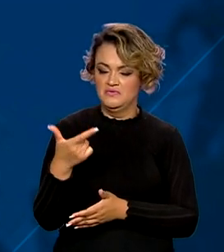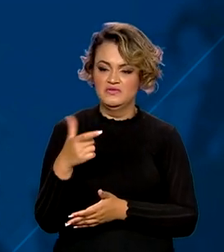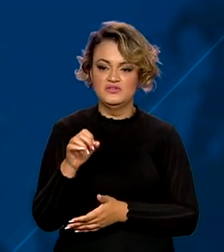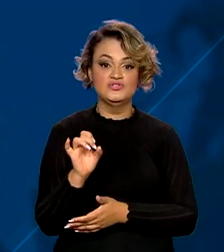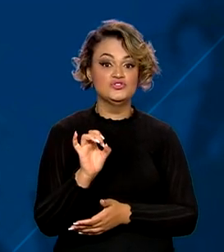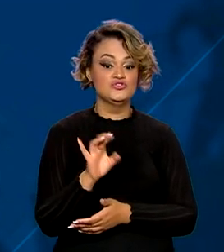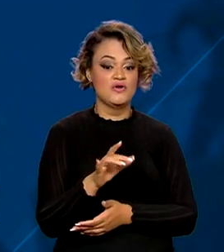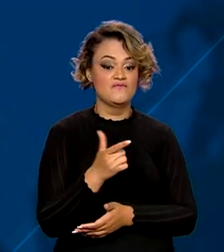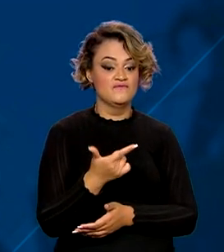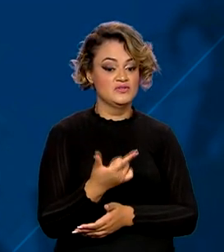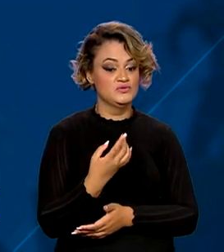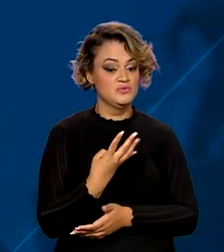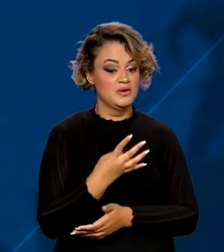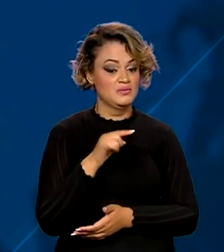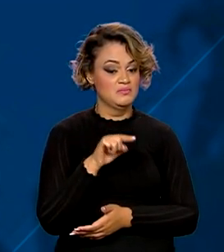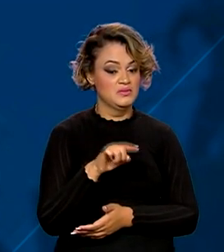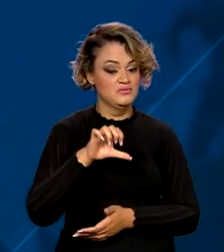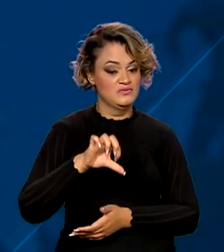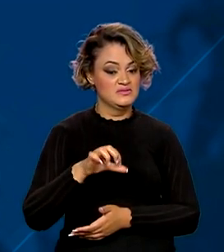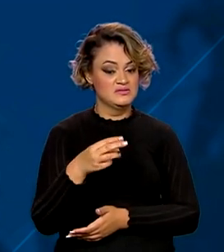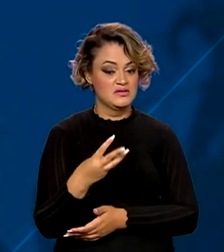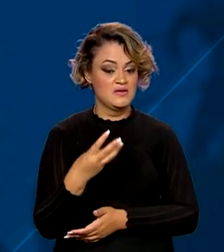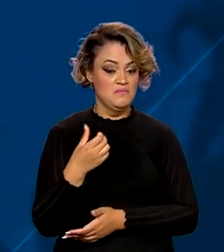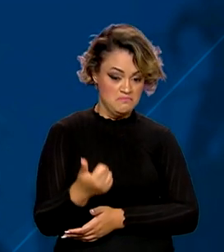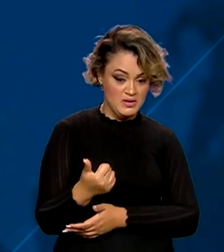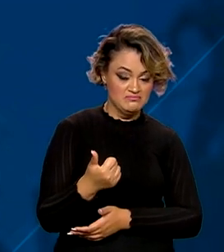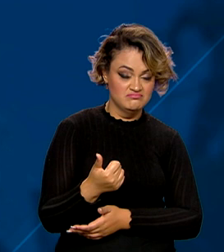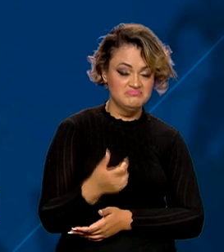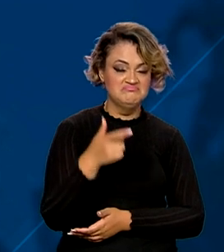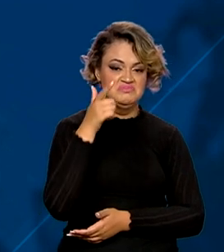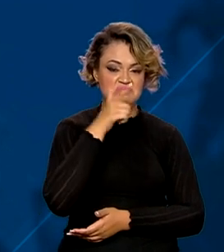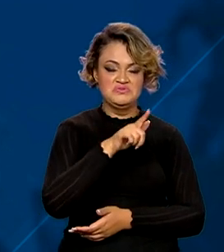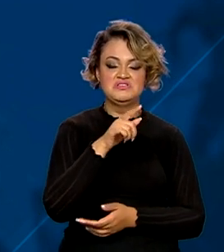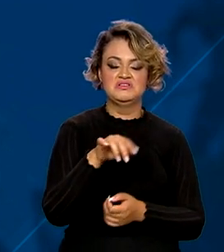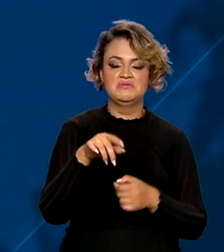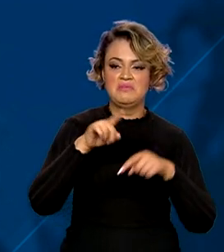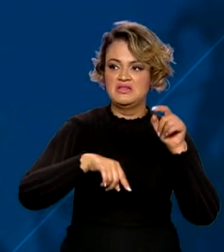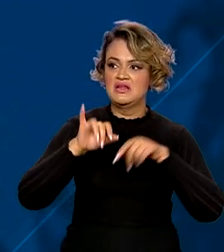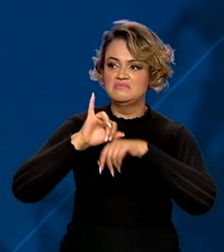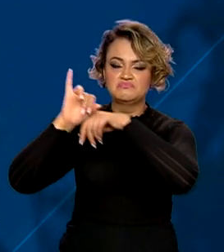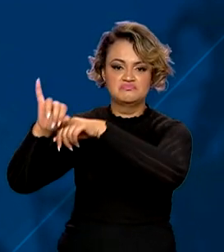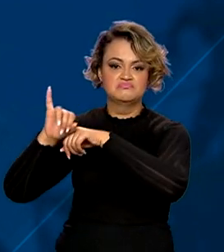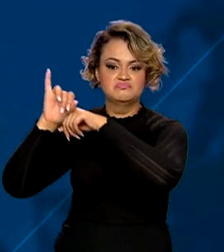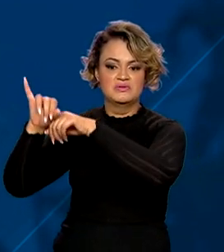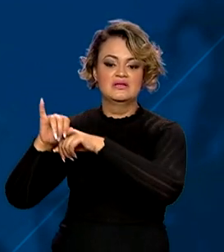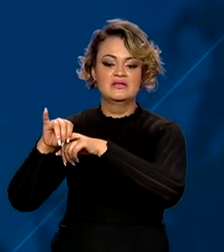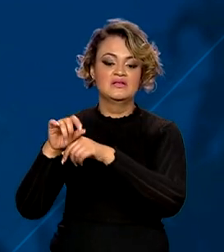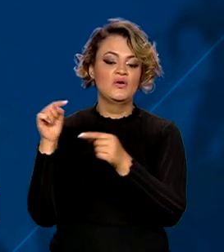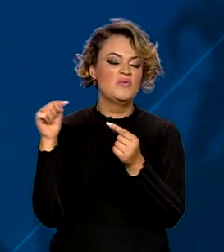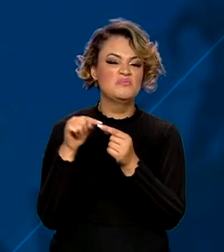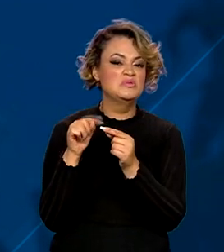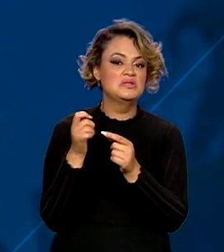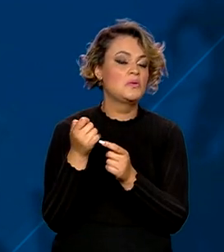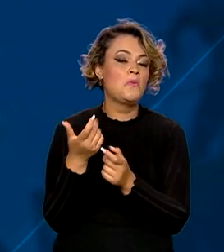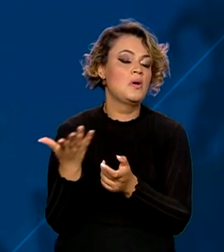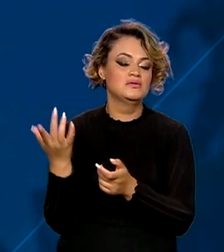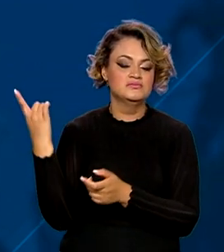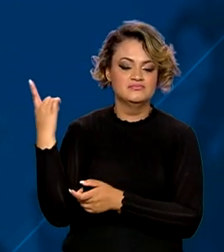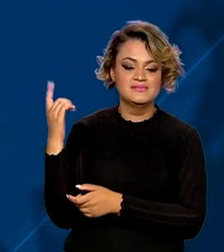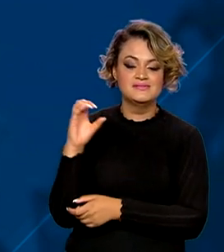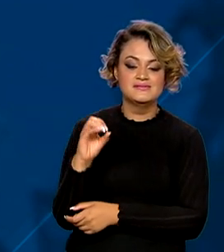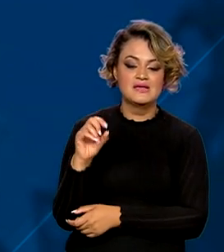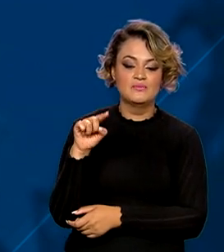apenas 24.931 exportavam, o que representa 0,88